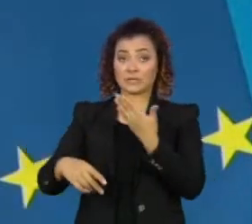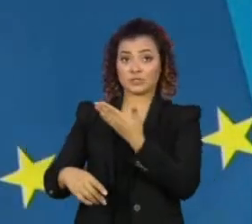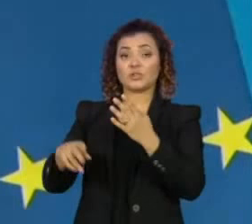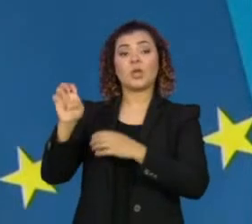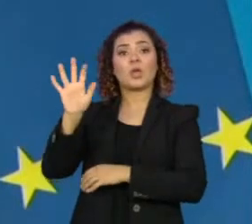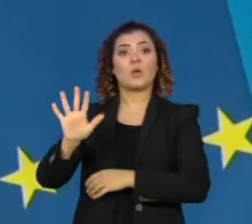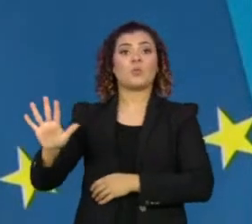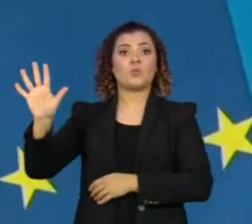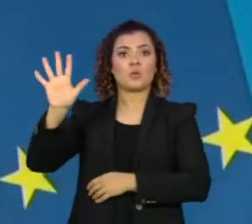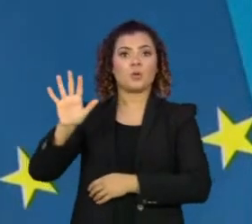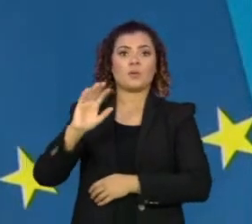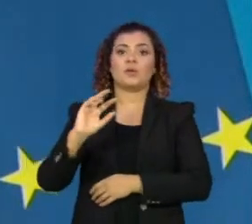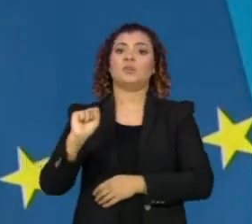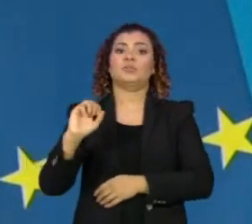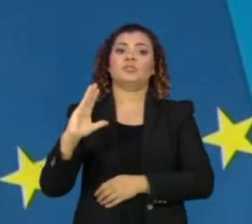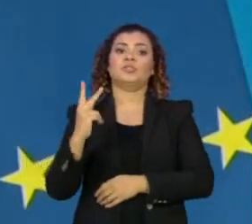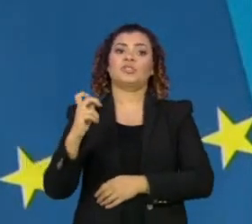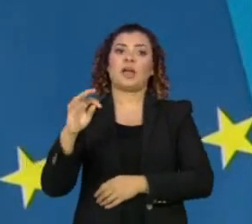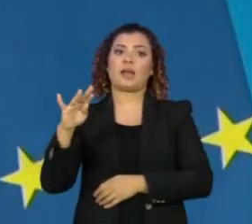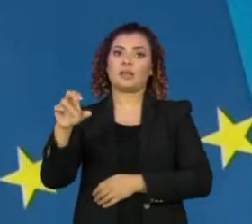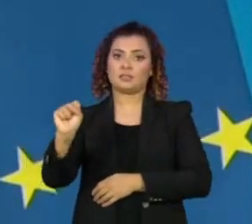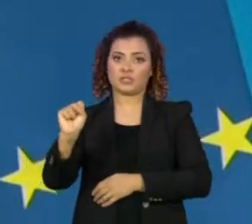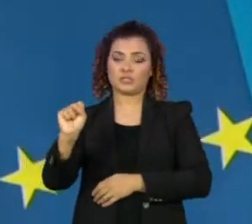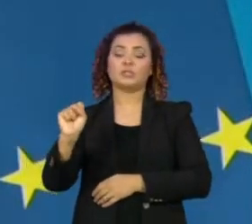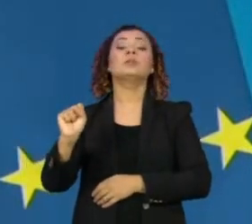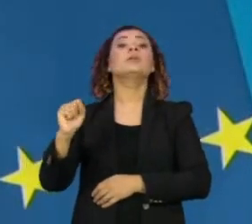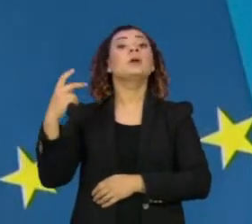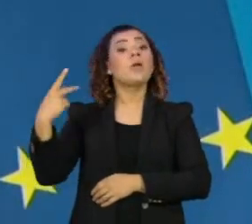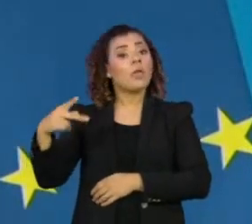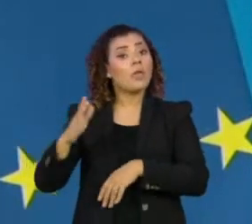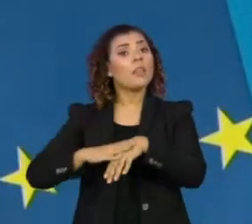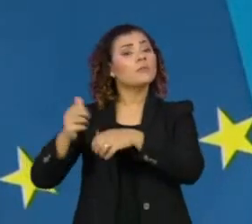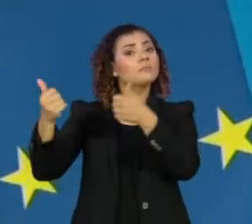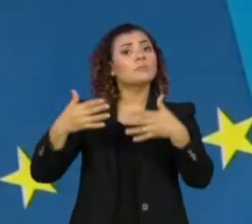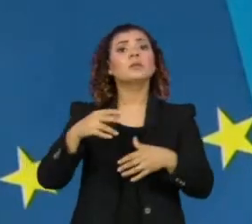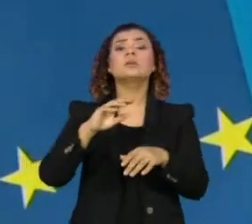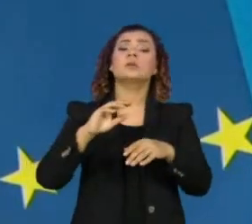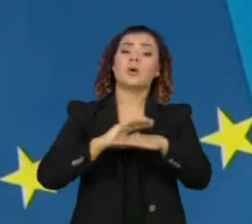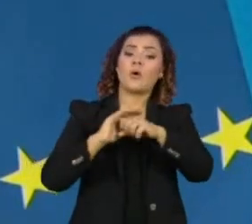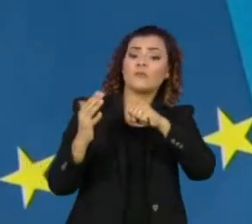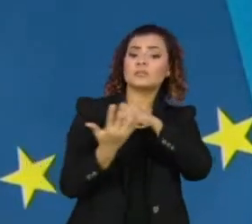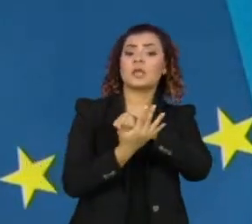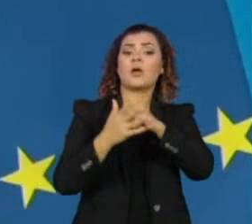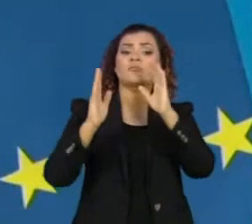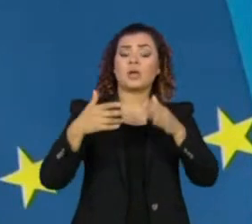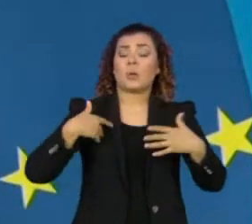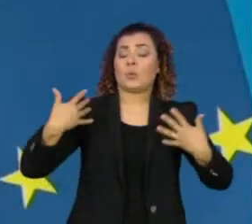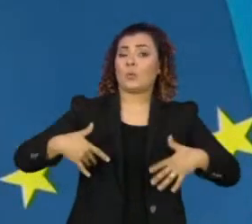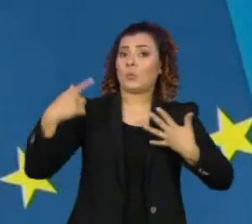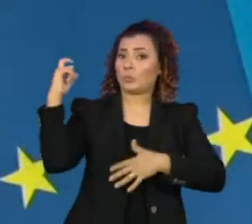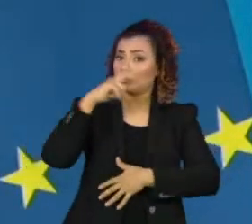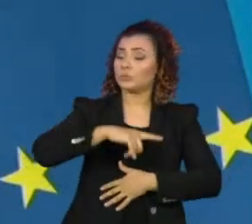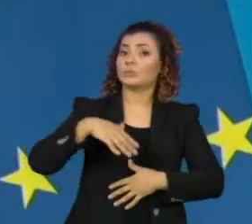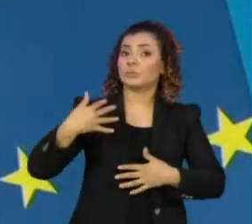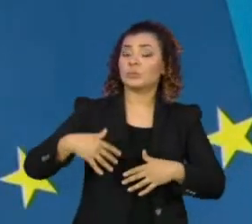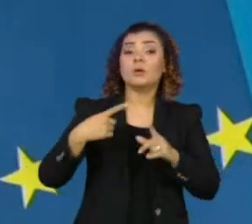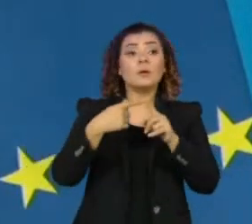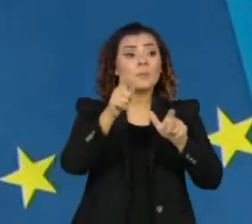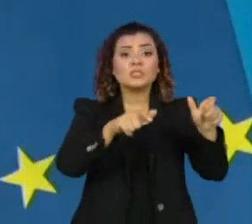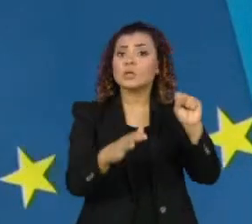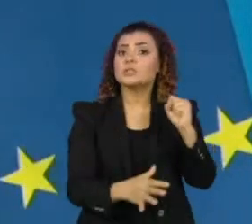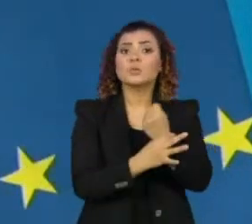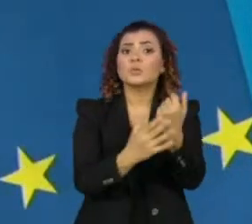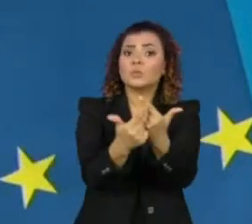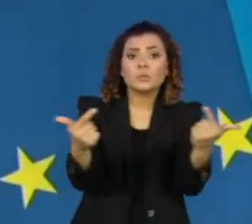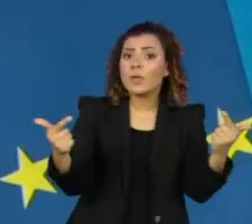Europeu, Charles Michel, disse que a Covid-19 tem sido um lembrete duro. Ninguém está seguro